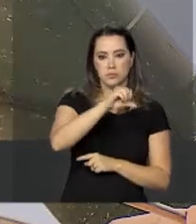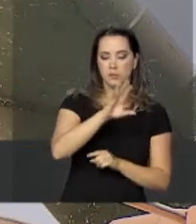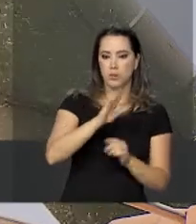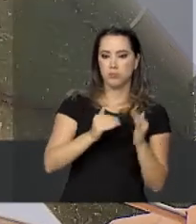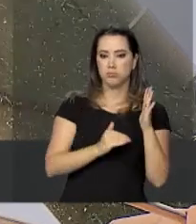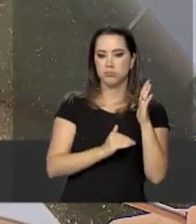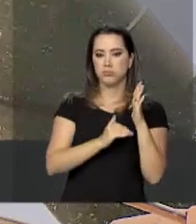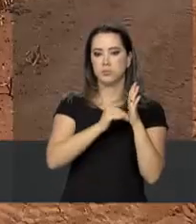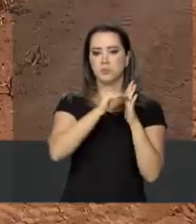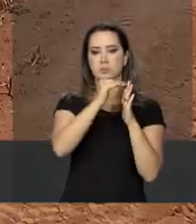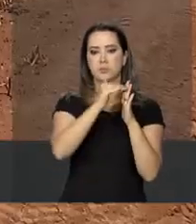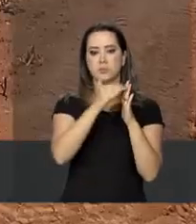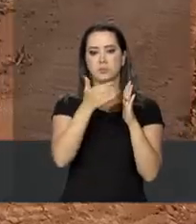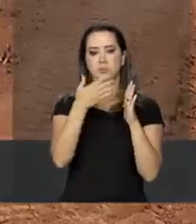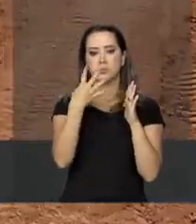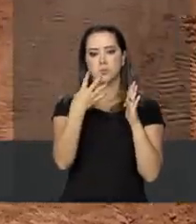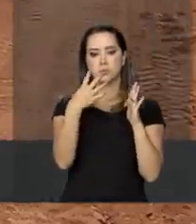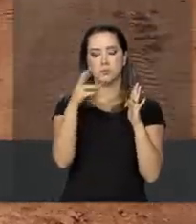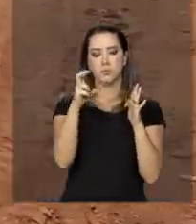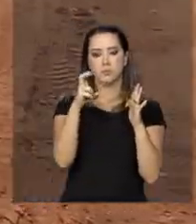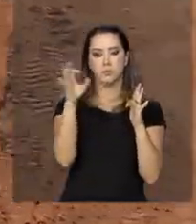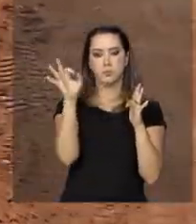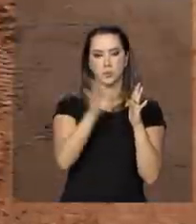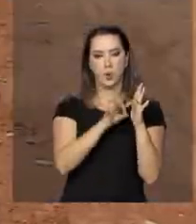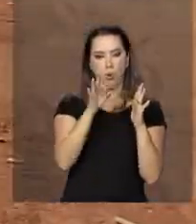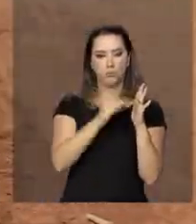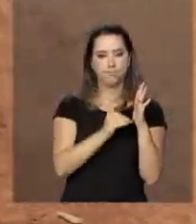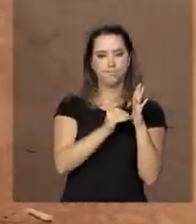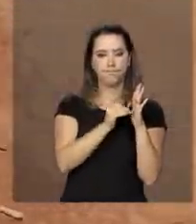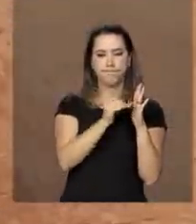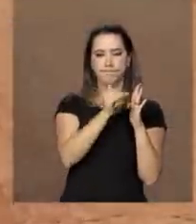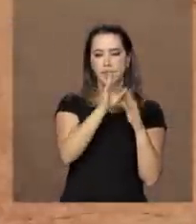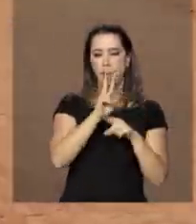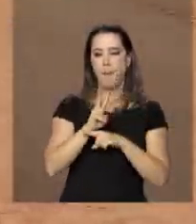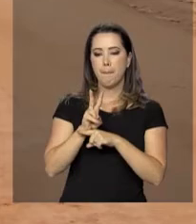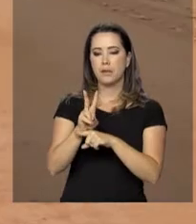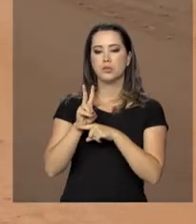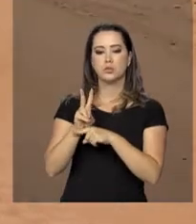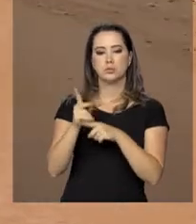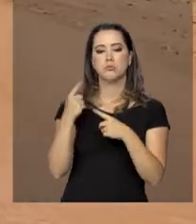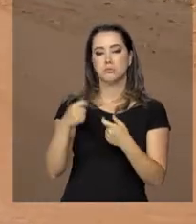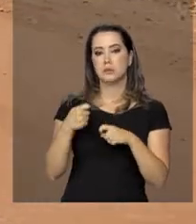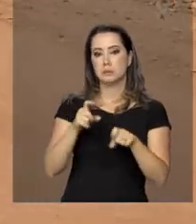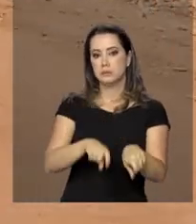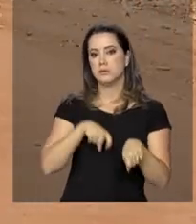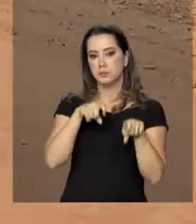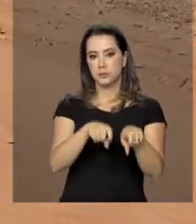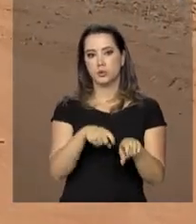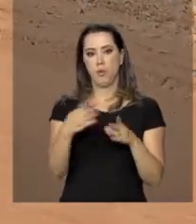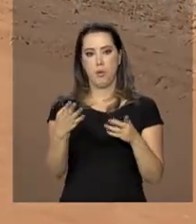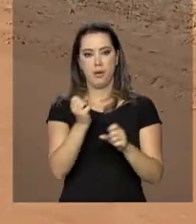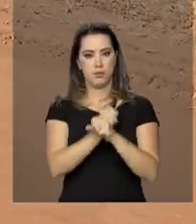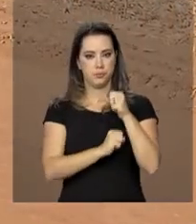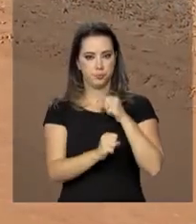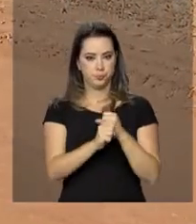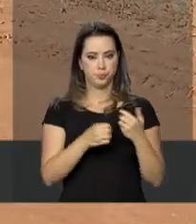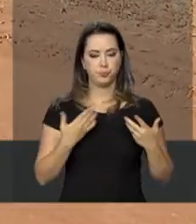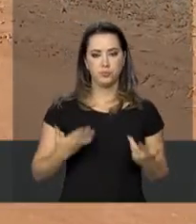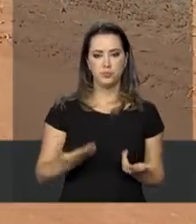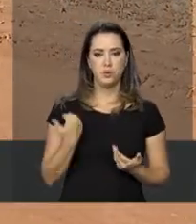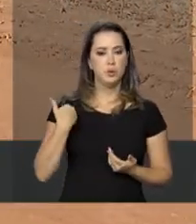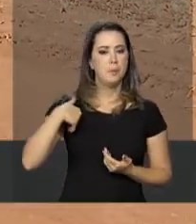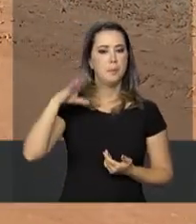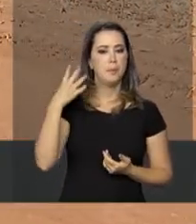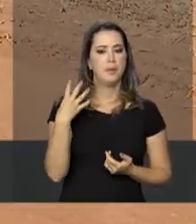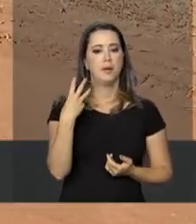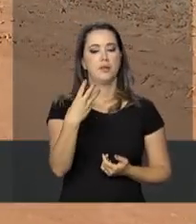tiveram um acréscimo de 45% em comparação com o mesmo período da safra passada, chegando a